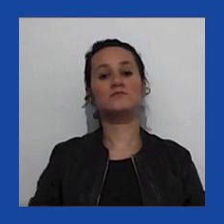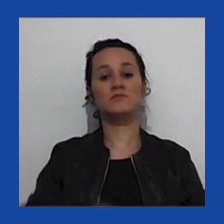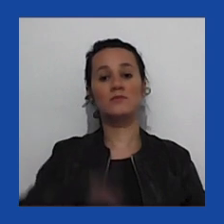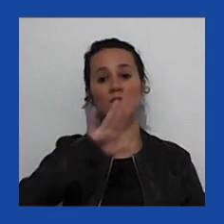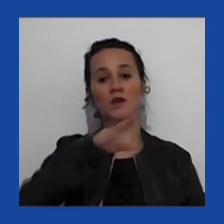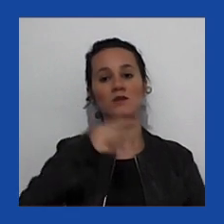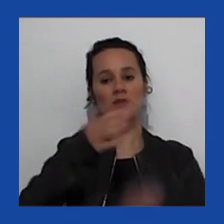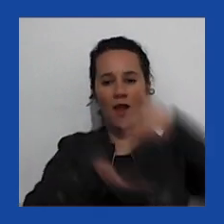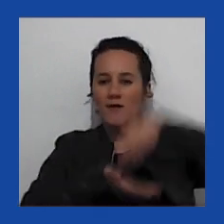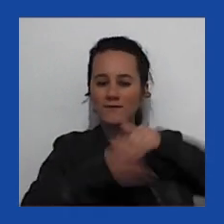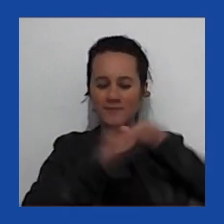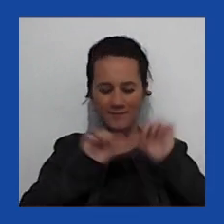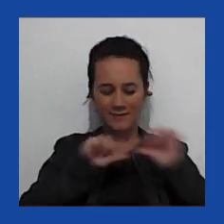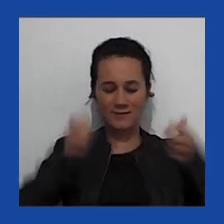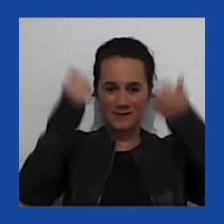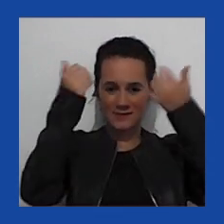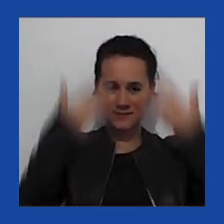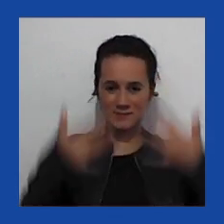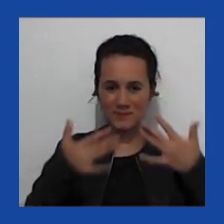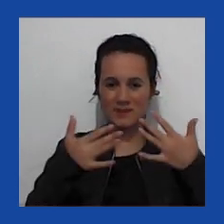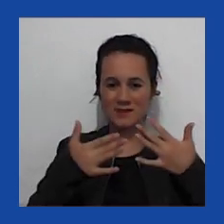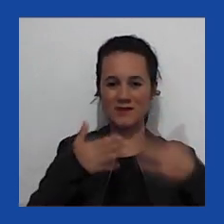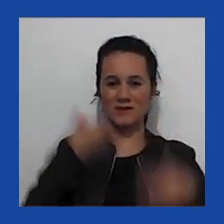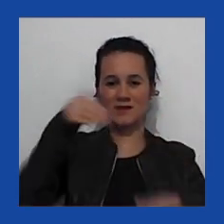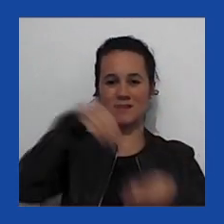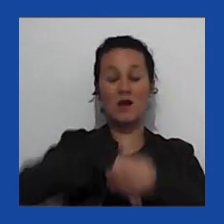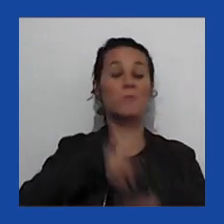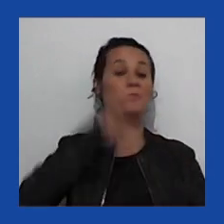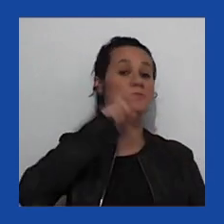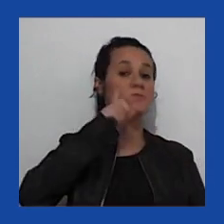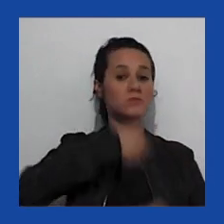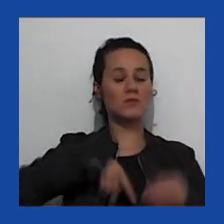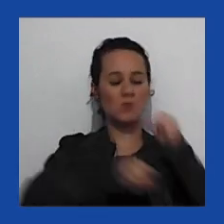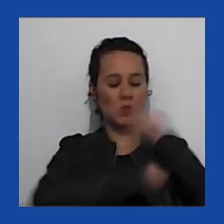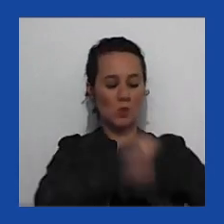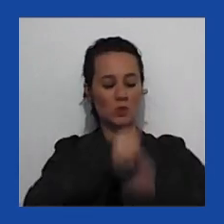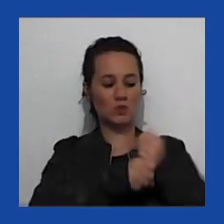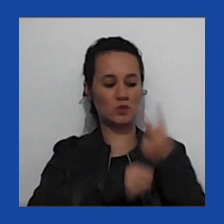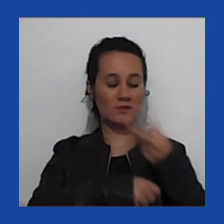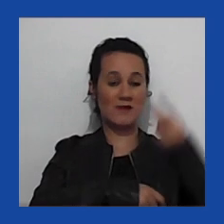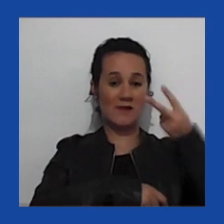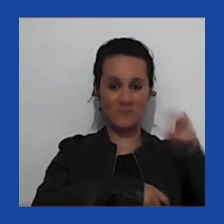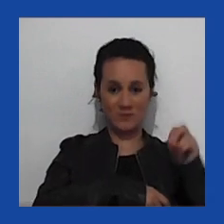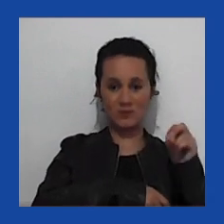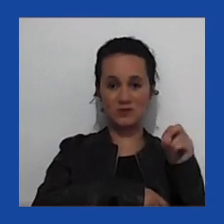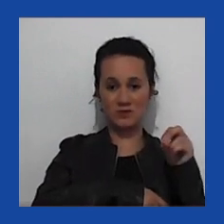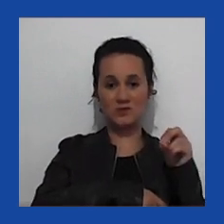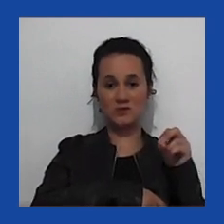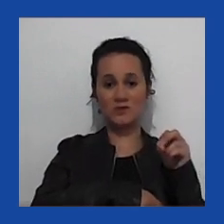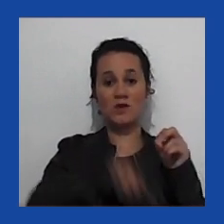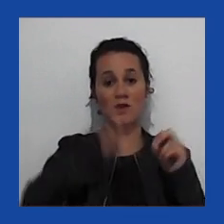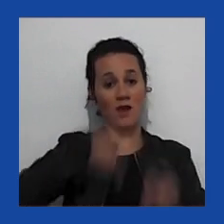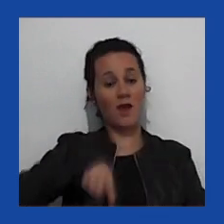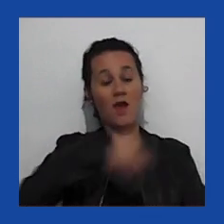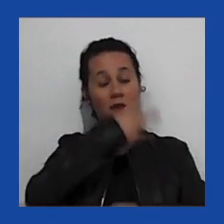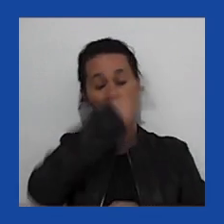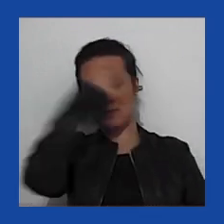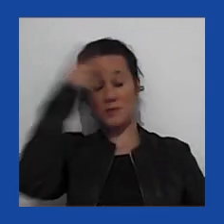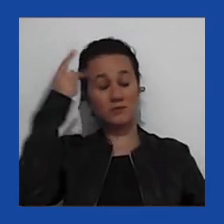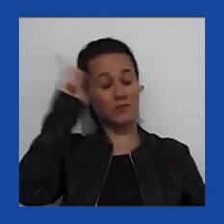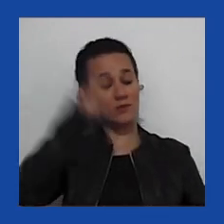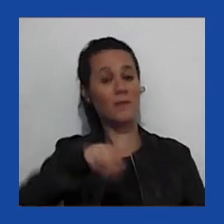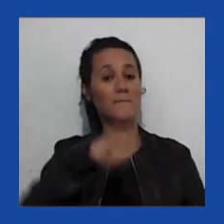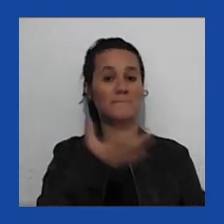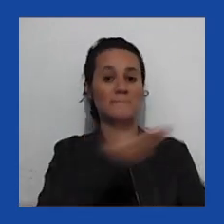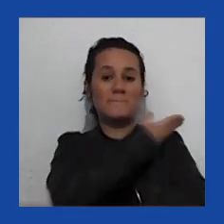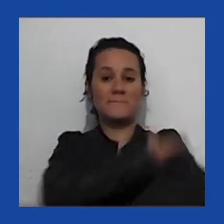Roda P, o eleitorado na eleição americana em 2020, um terço do eleitorado é não-branco. Então, isso mostra